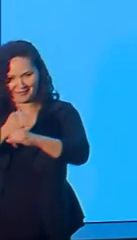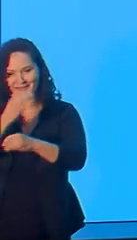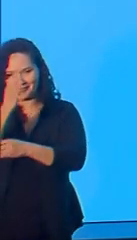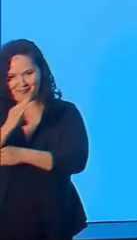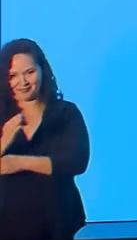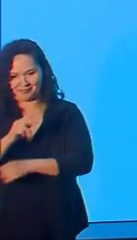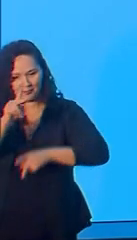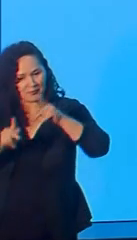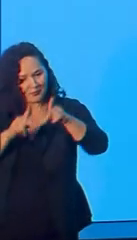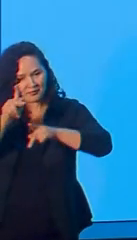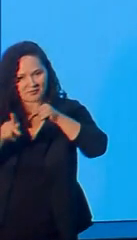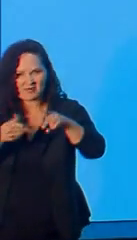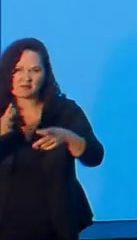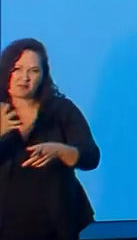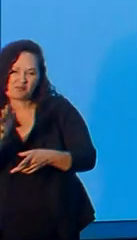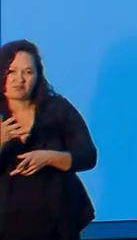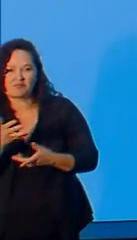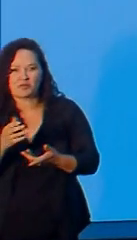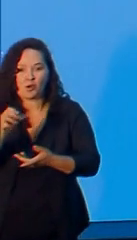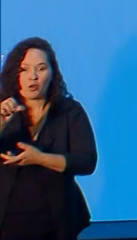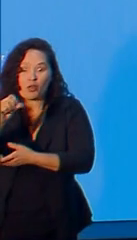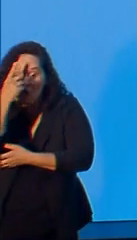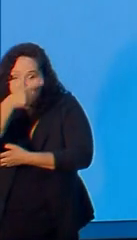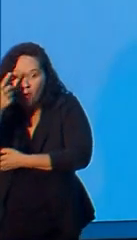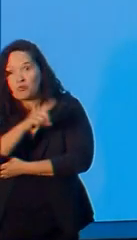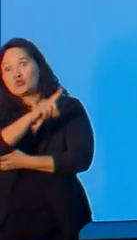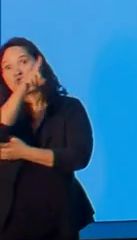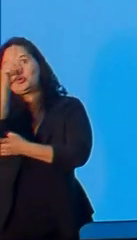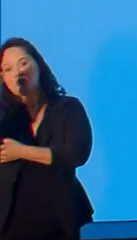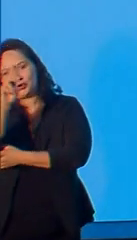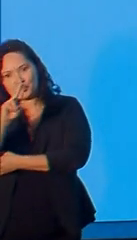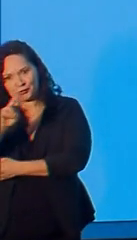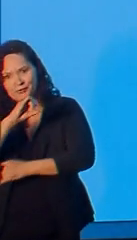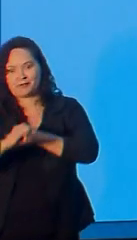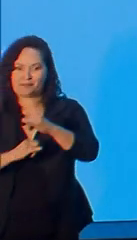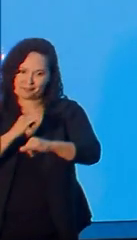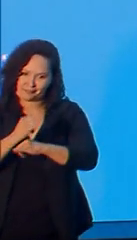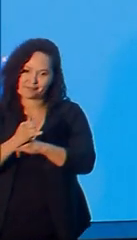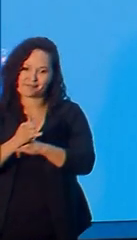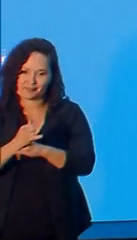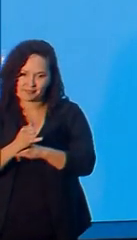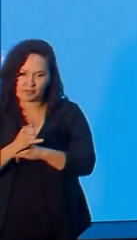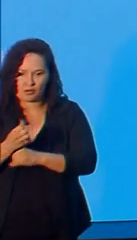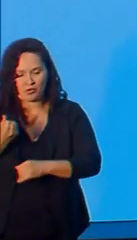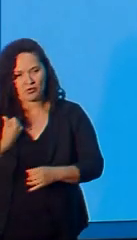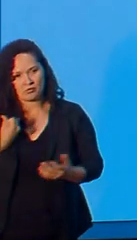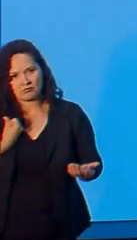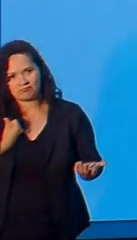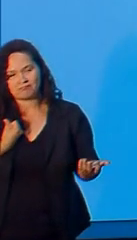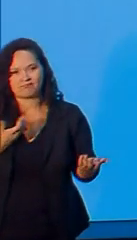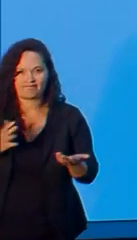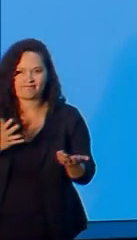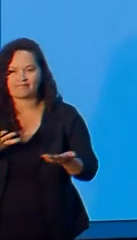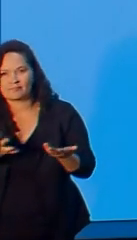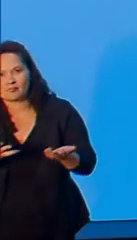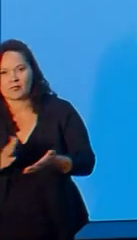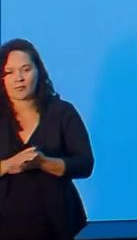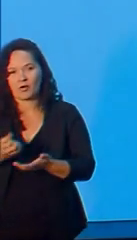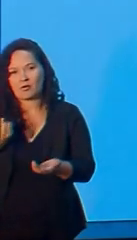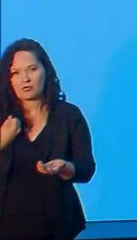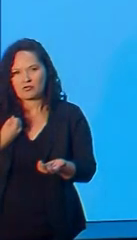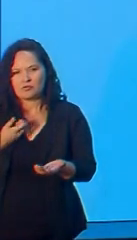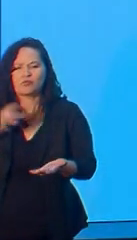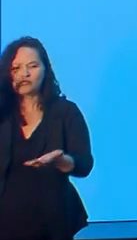e a população, em média, passa nove horas por dia conectada à internet. Esses são números levantados, são